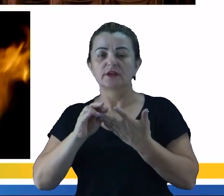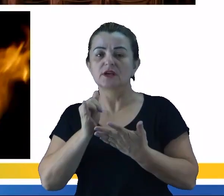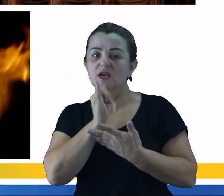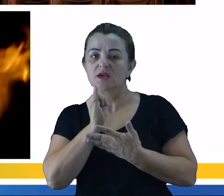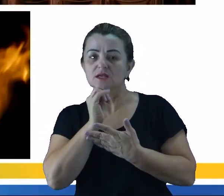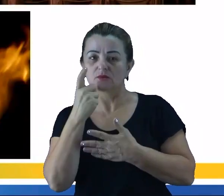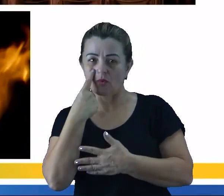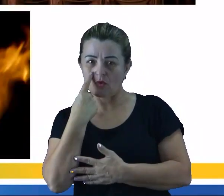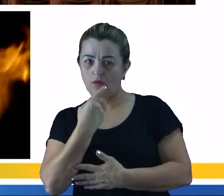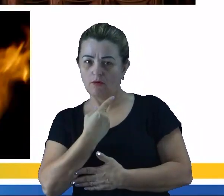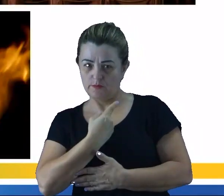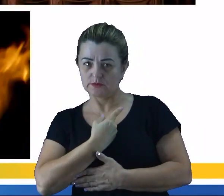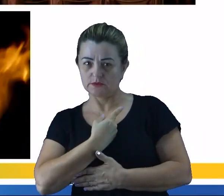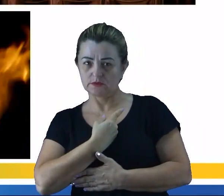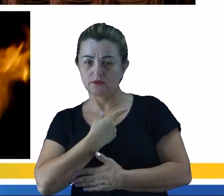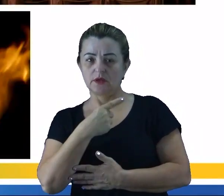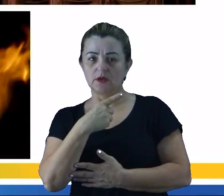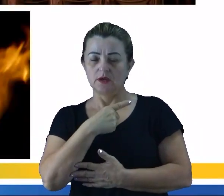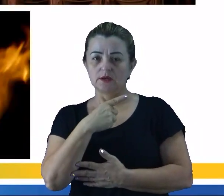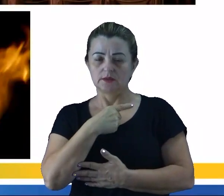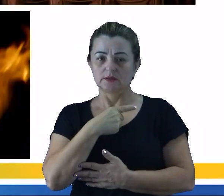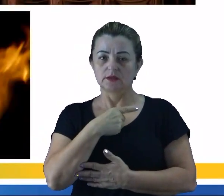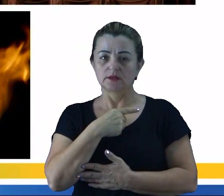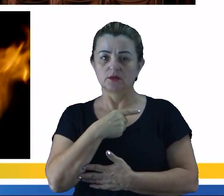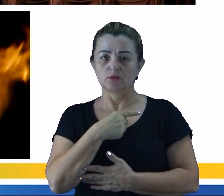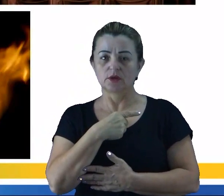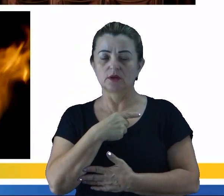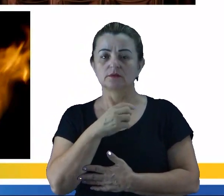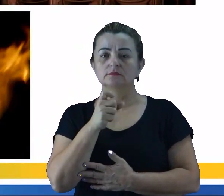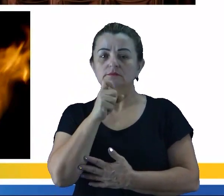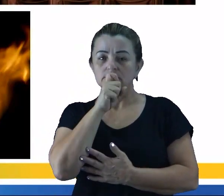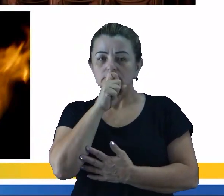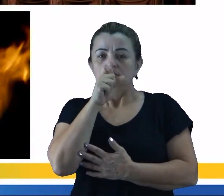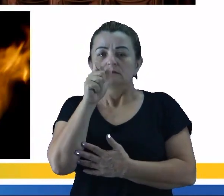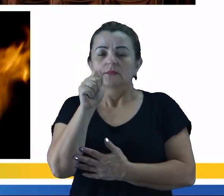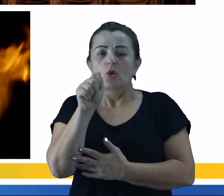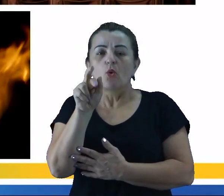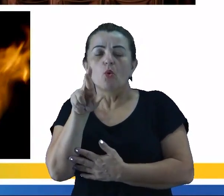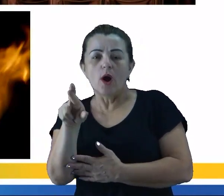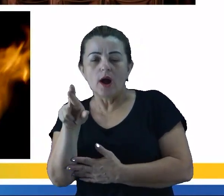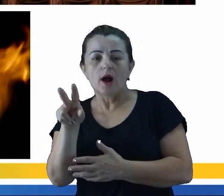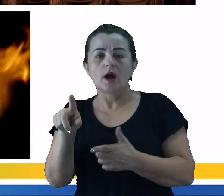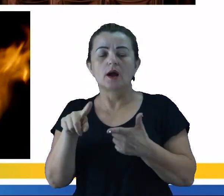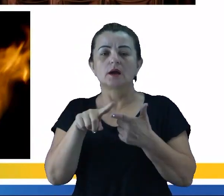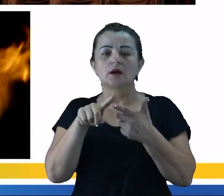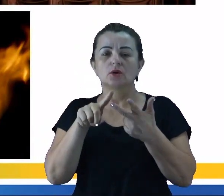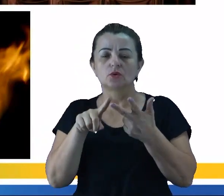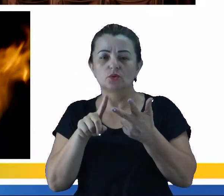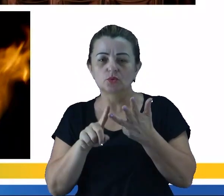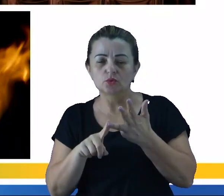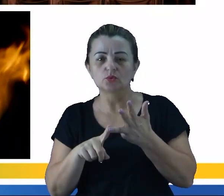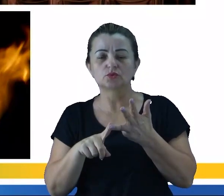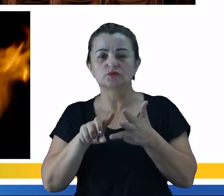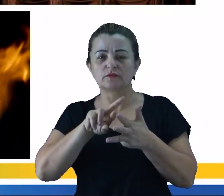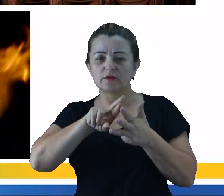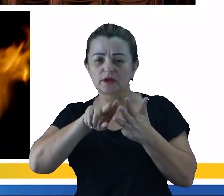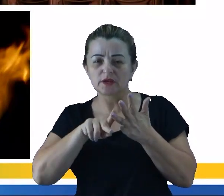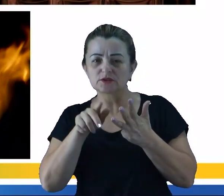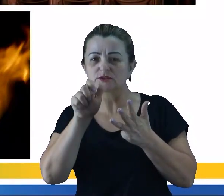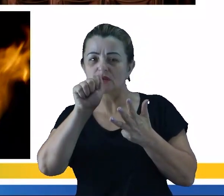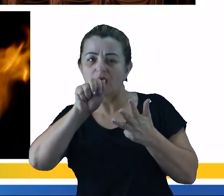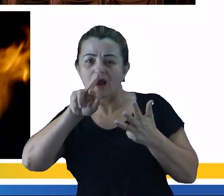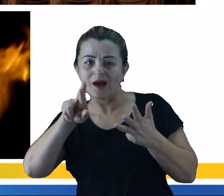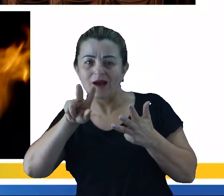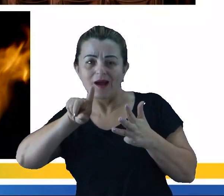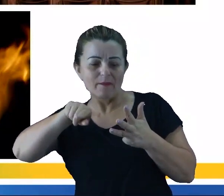misturas homogêneas. Então a gente tem lá o ar atmosférico, né, a gente tem oxigênio, a gente tem nitrogênio, tem CO2, mas a gente não